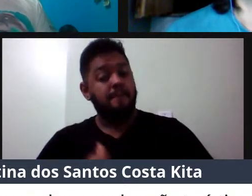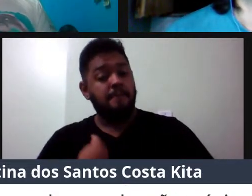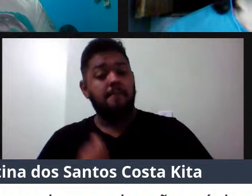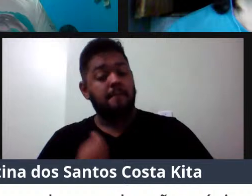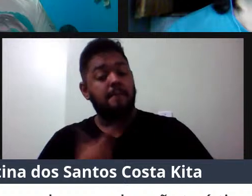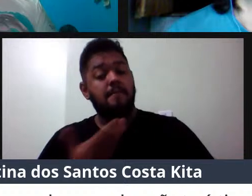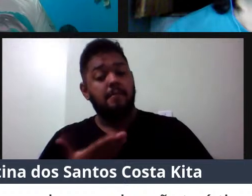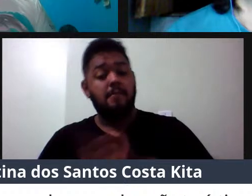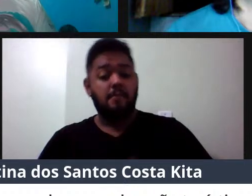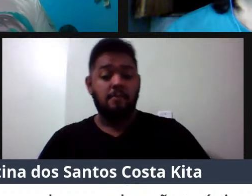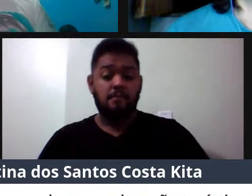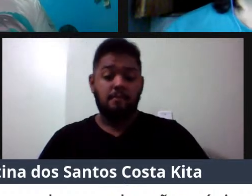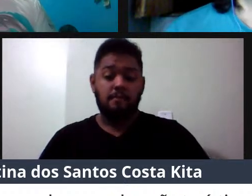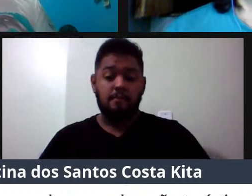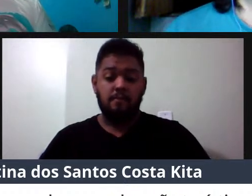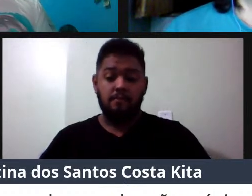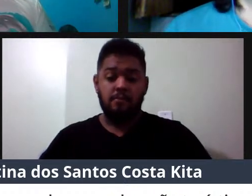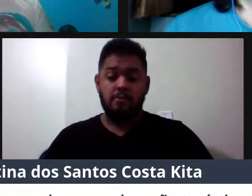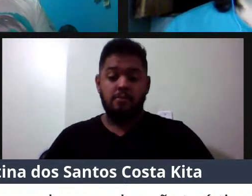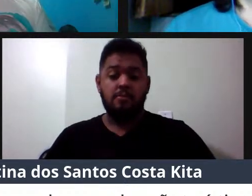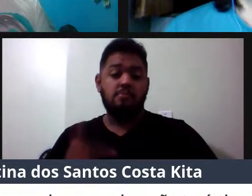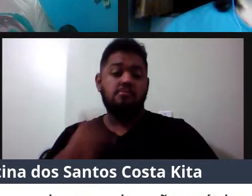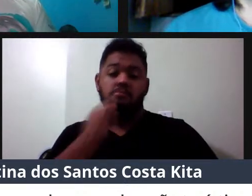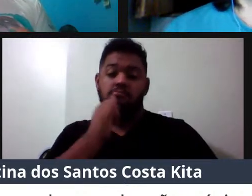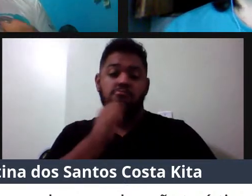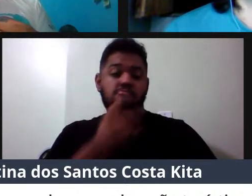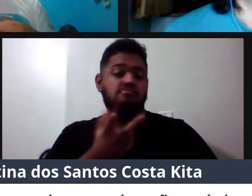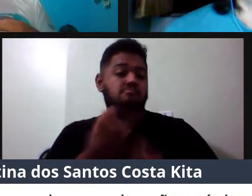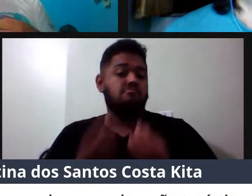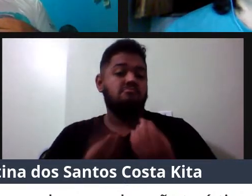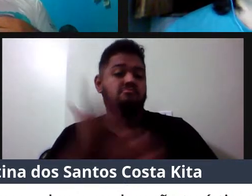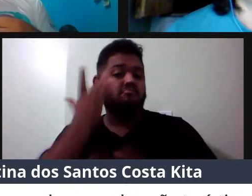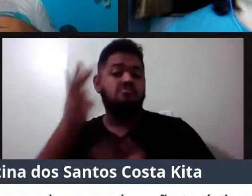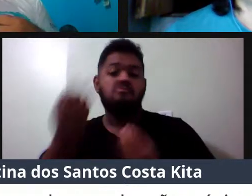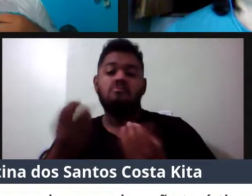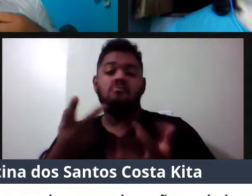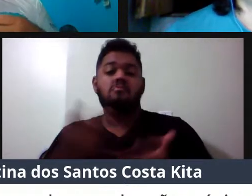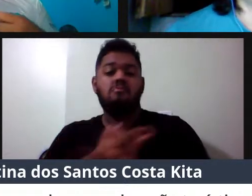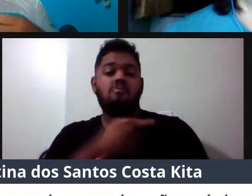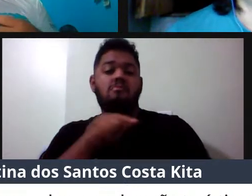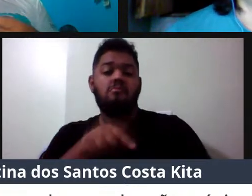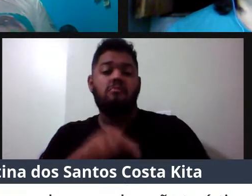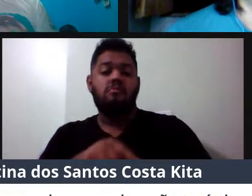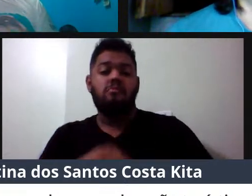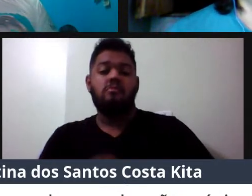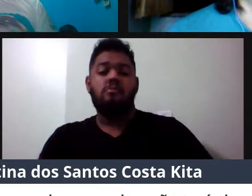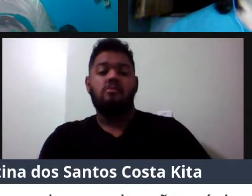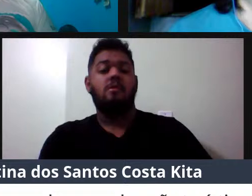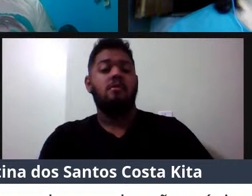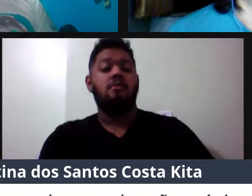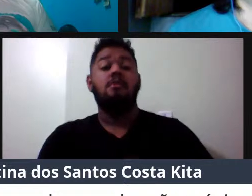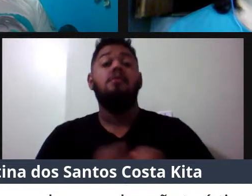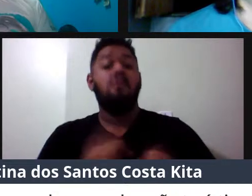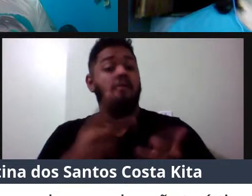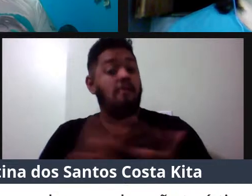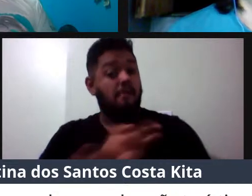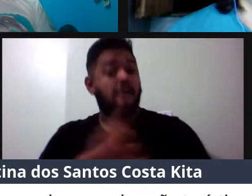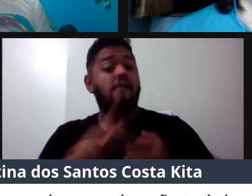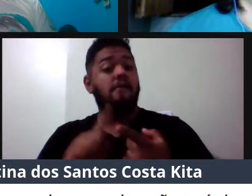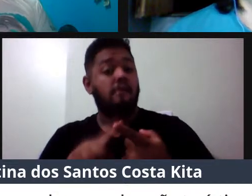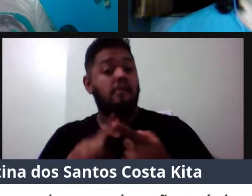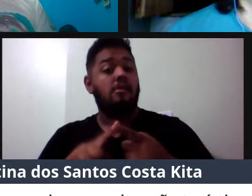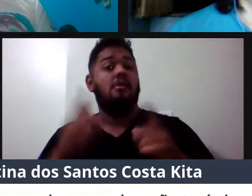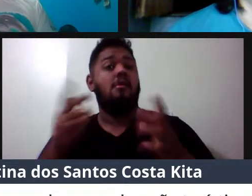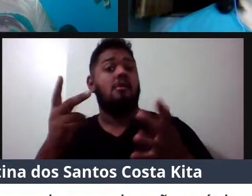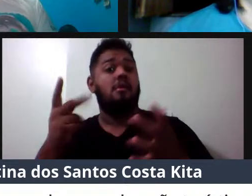a gente não tem uma noção disso ainda, né, a gente não sabe, pode ocorrer acidente, botes são animais muito